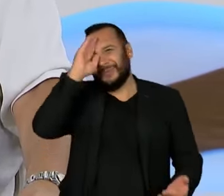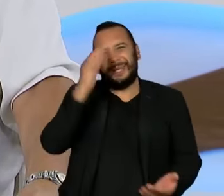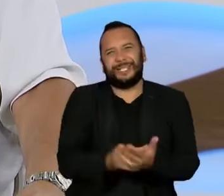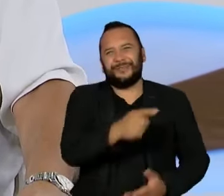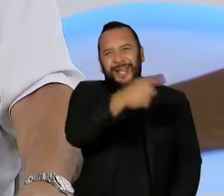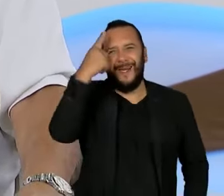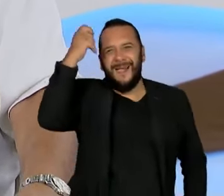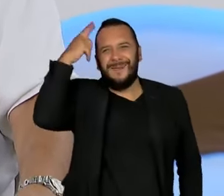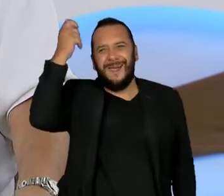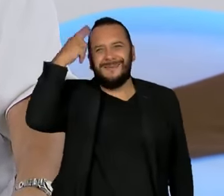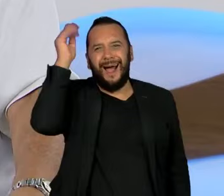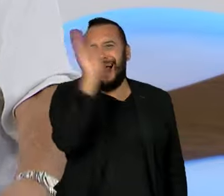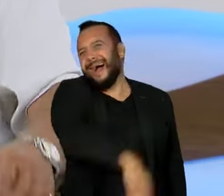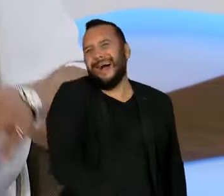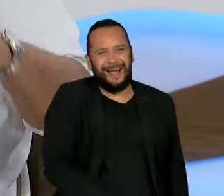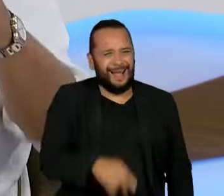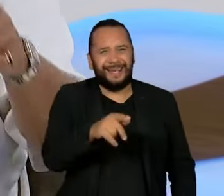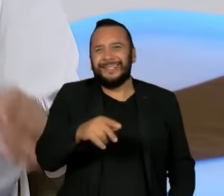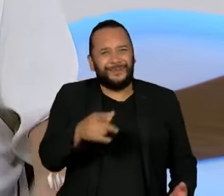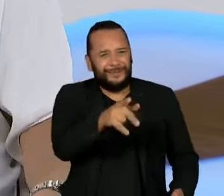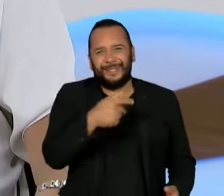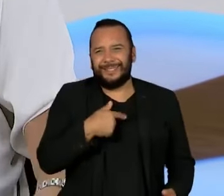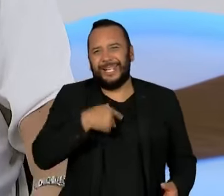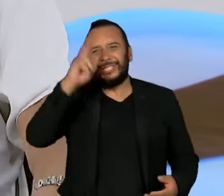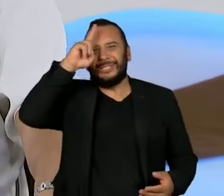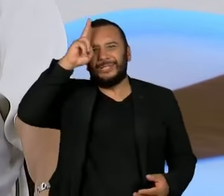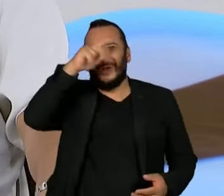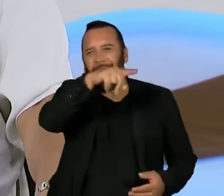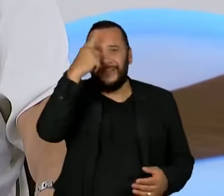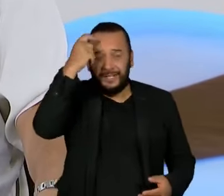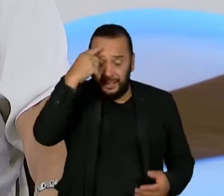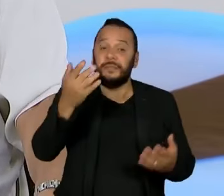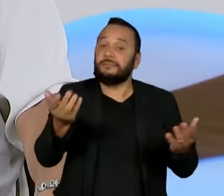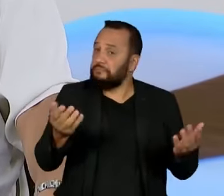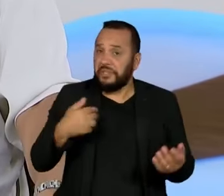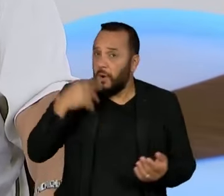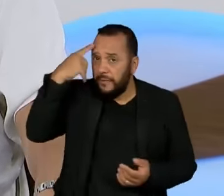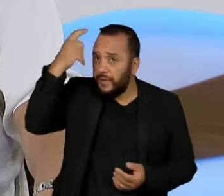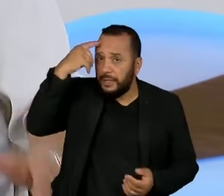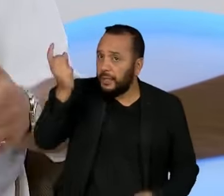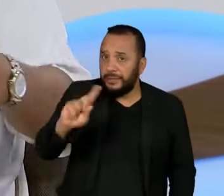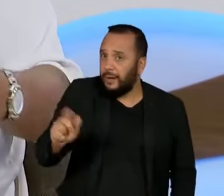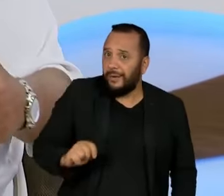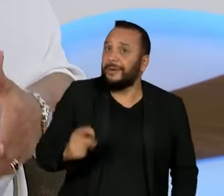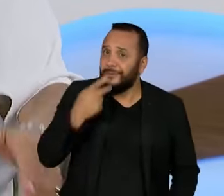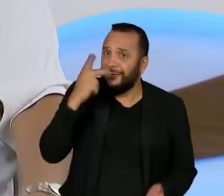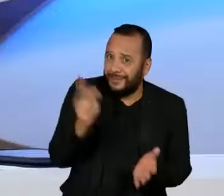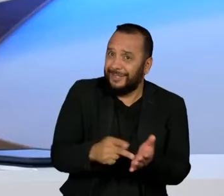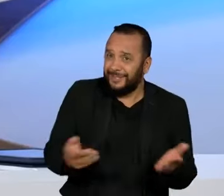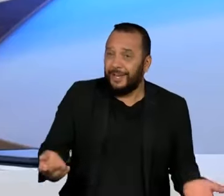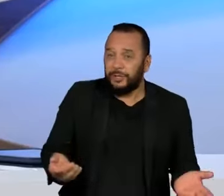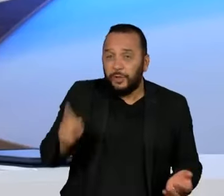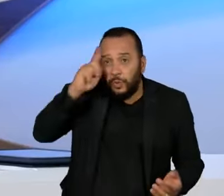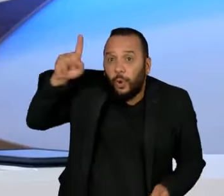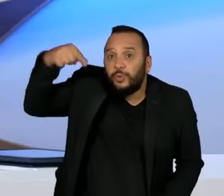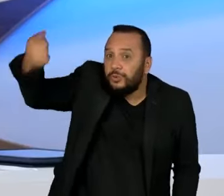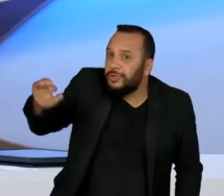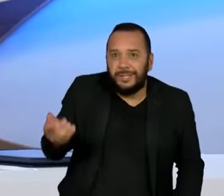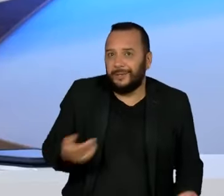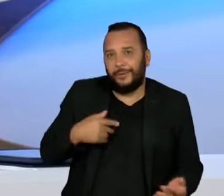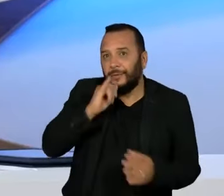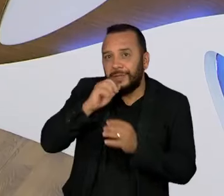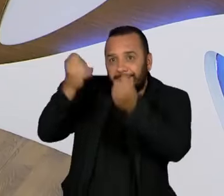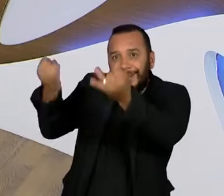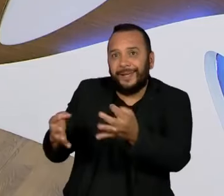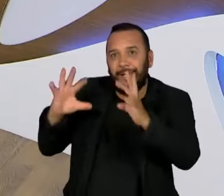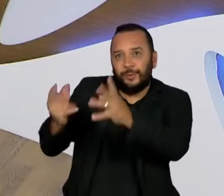inventando uma história para sensibilizar as pessoas. Eu digo, não, não, não é isso. E por isso mesmo eu não sei explicar. A única